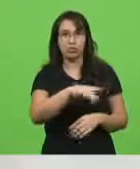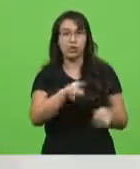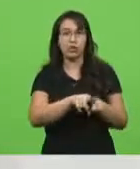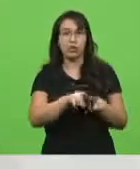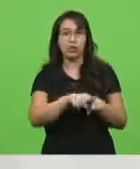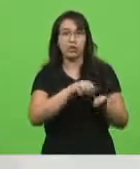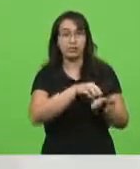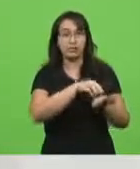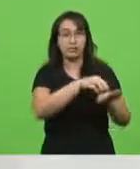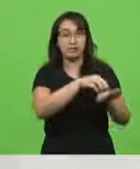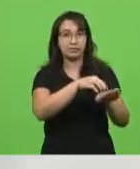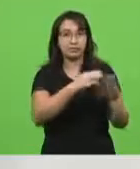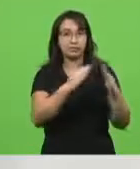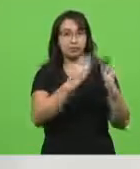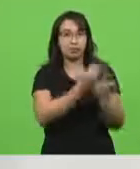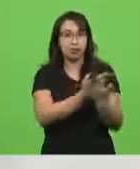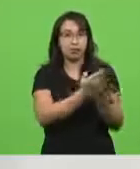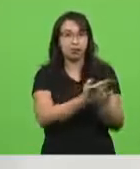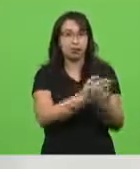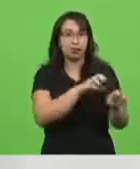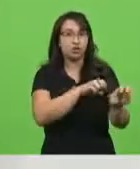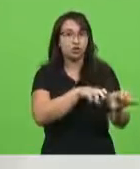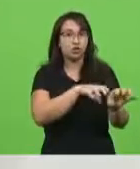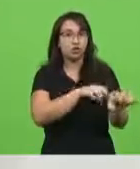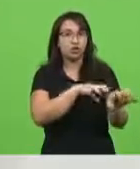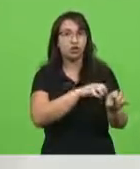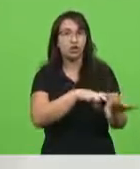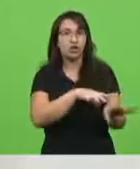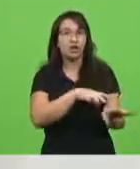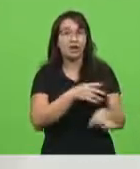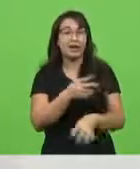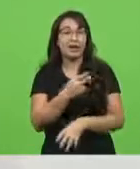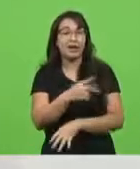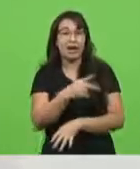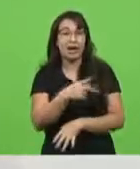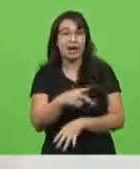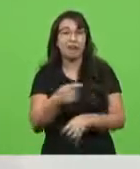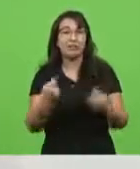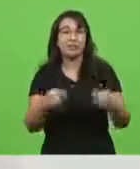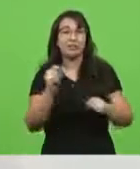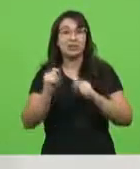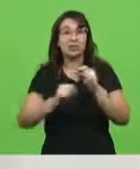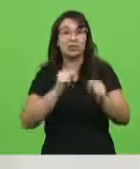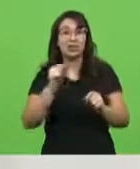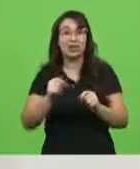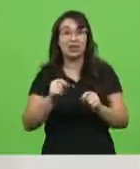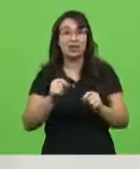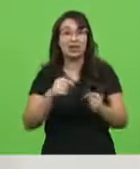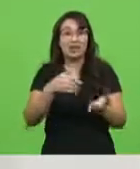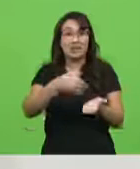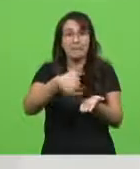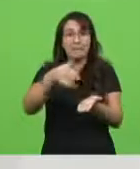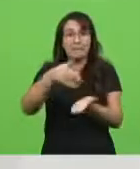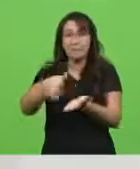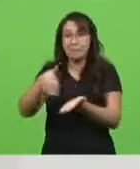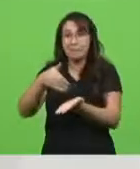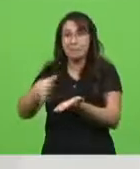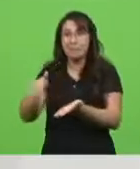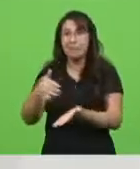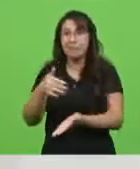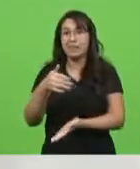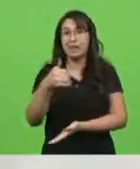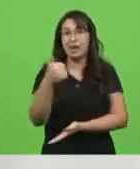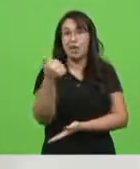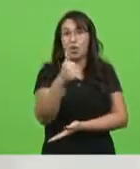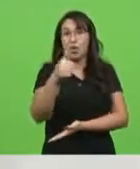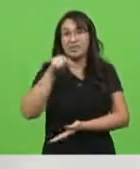que tiveram que demitir 11 mil desempregados ou trabalhadores.